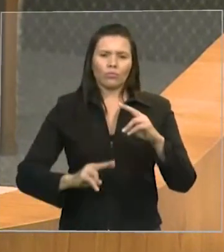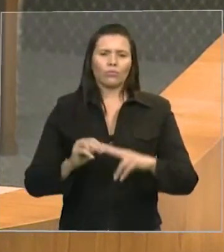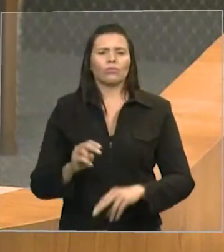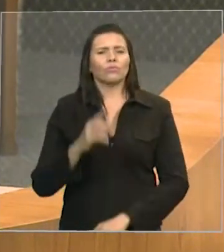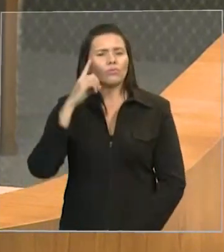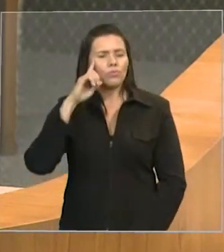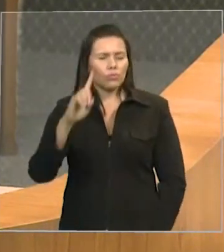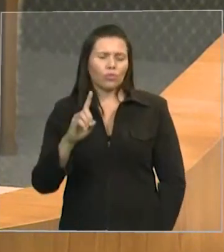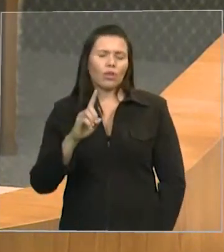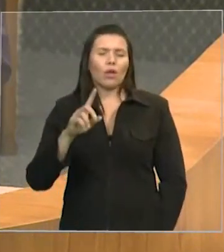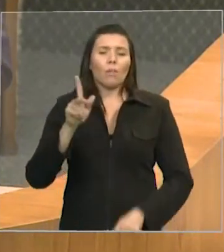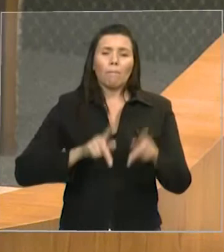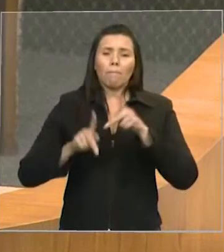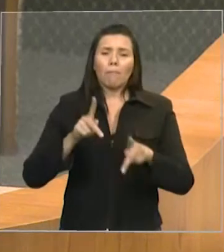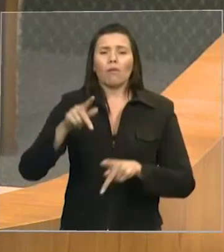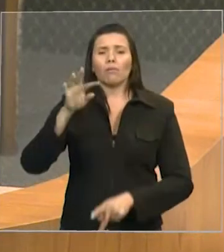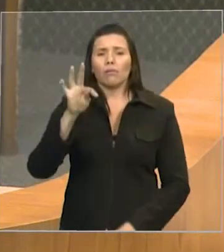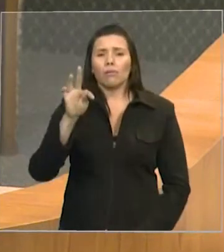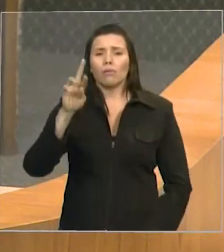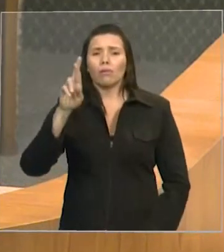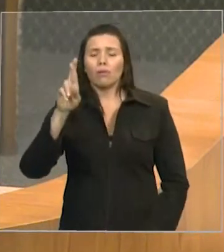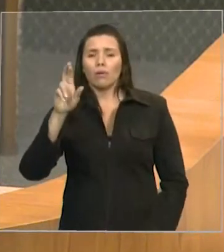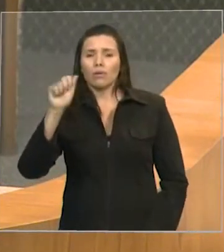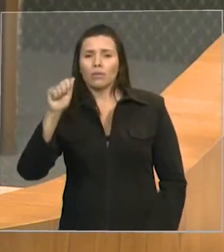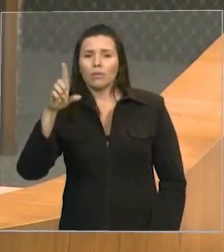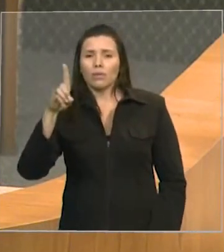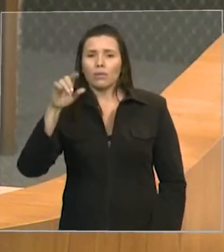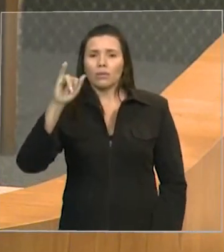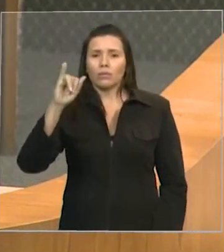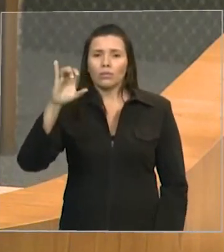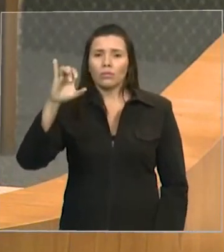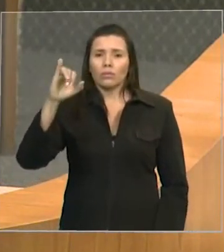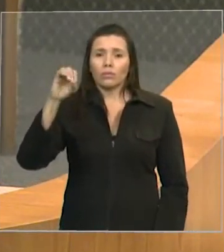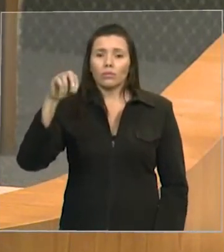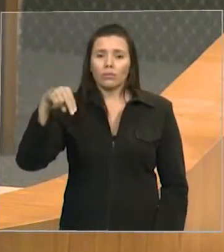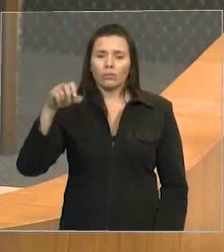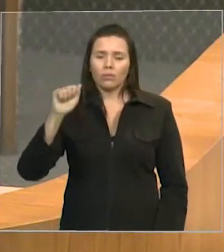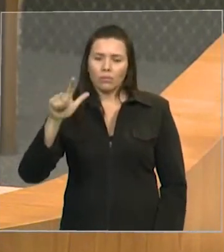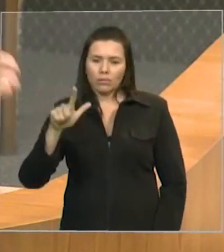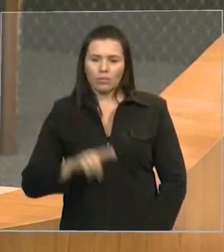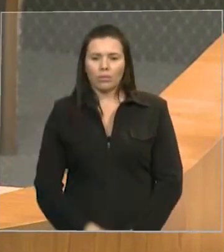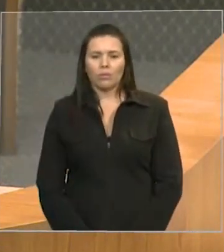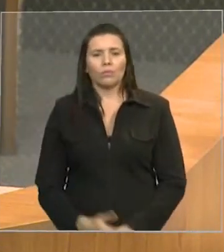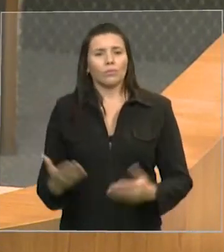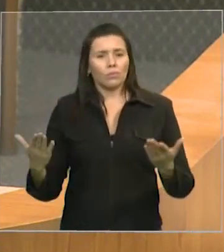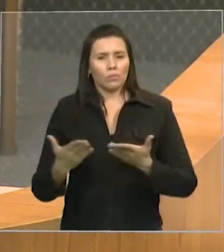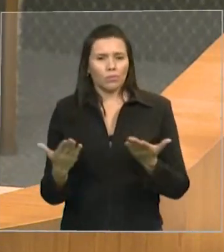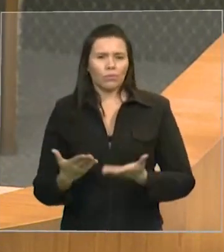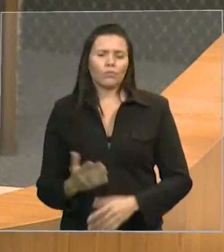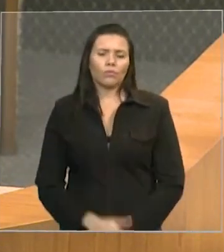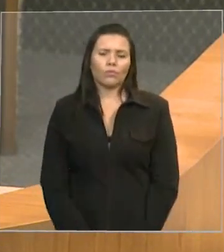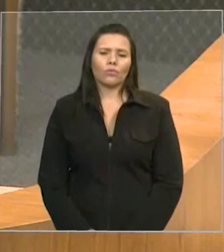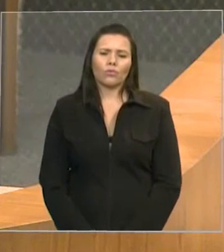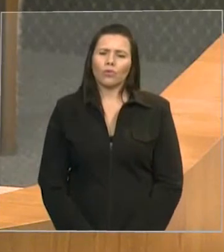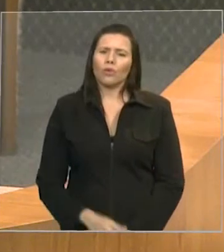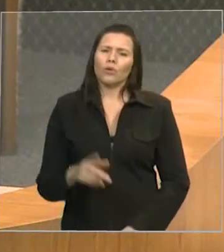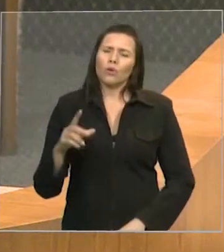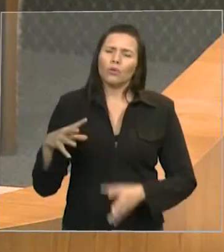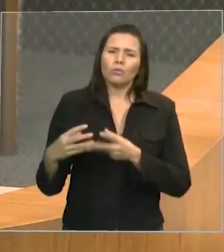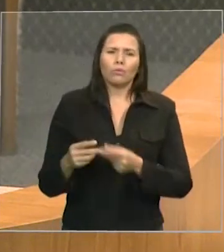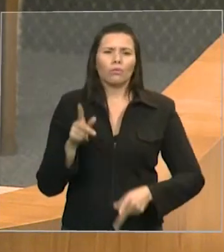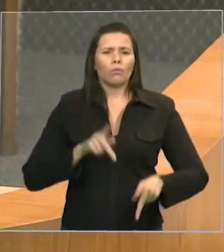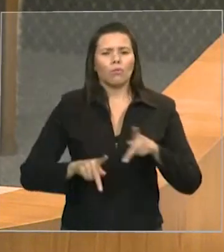Meio Ambiente. Foi um projeto de minha autoria, foi sancionado pelo governador Flávio Dino, e hoje, então, todos os povos tradicionais do